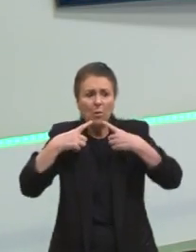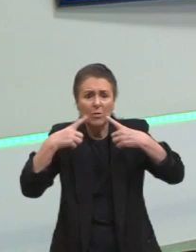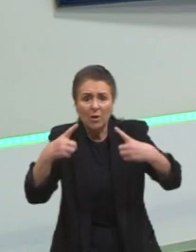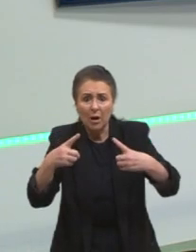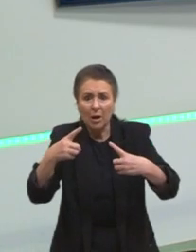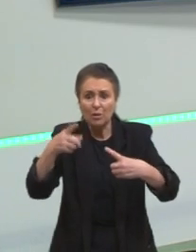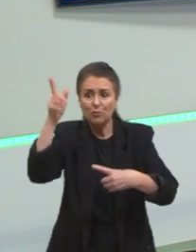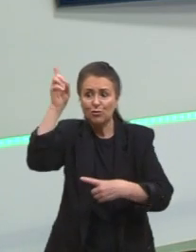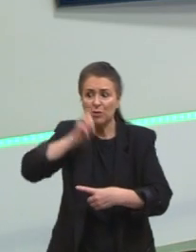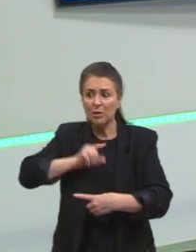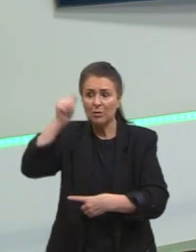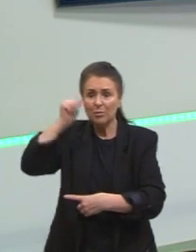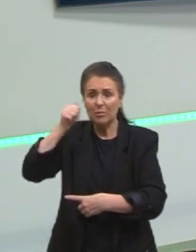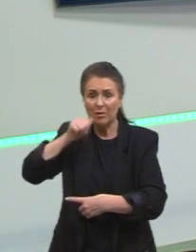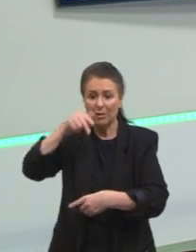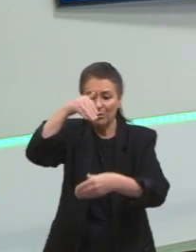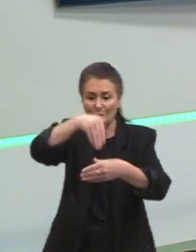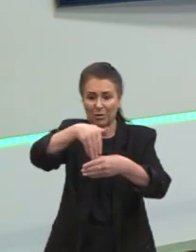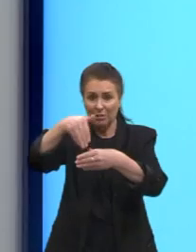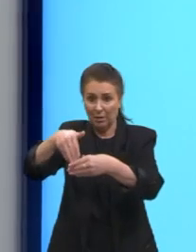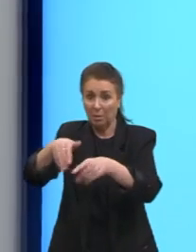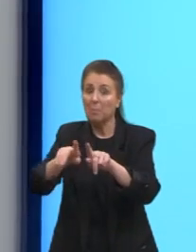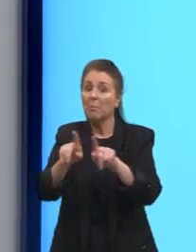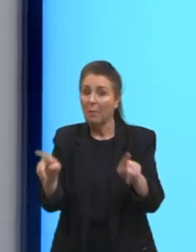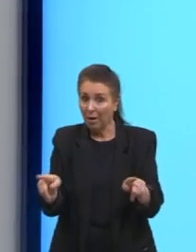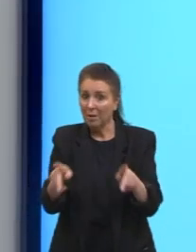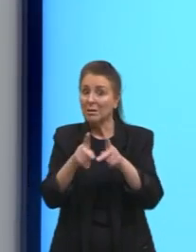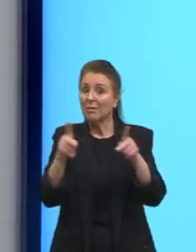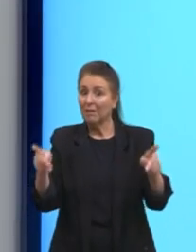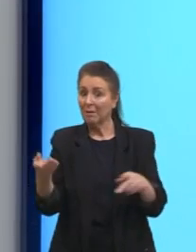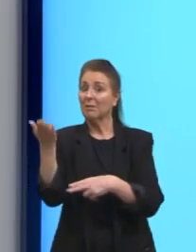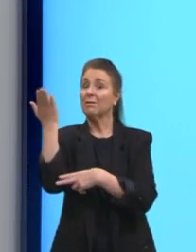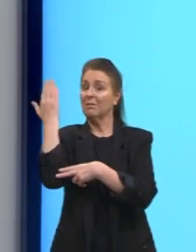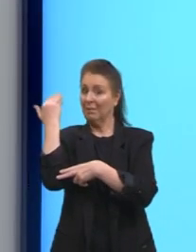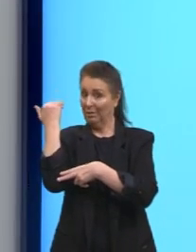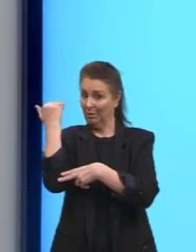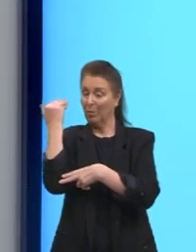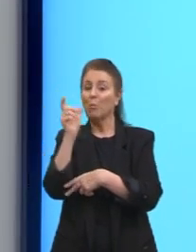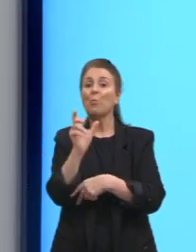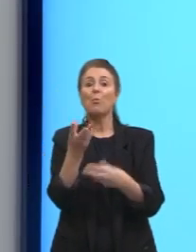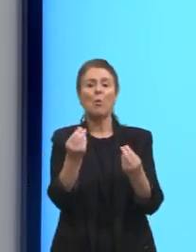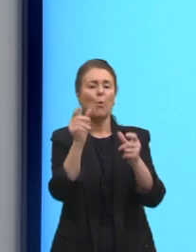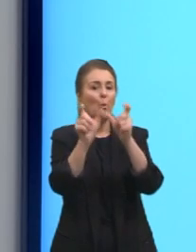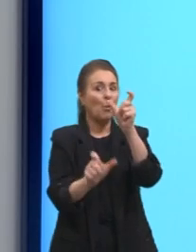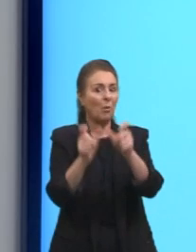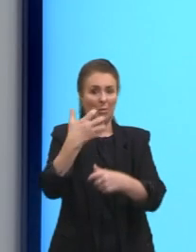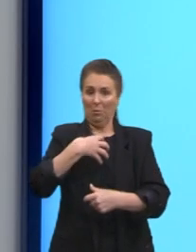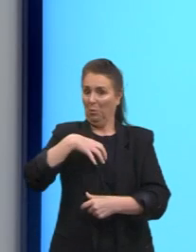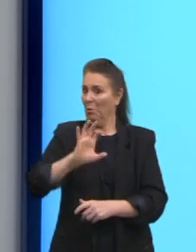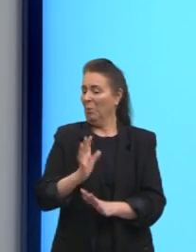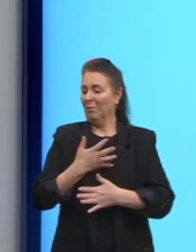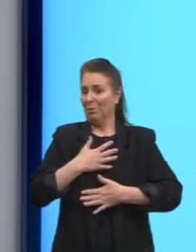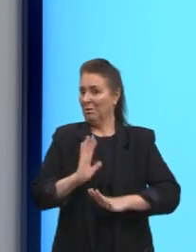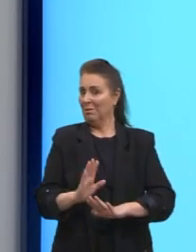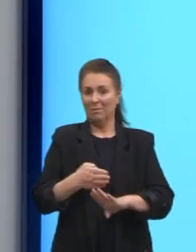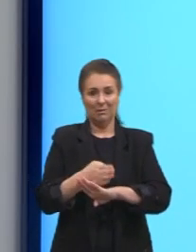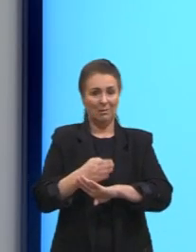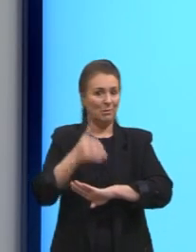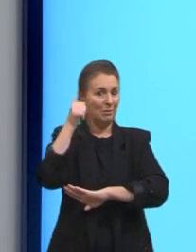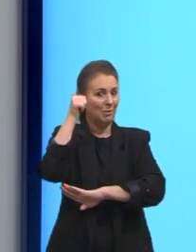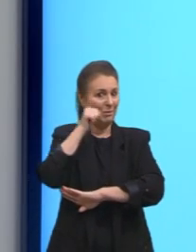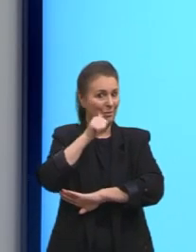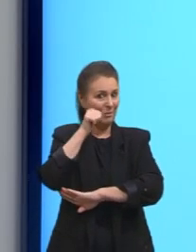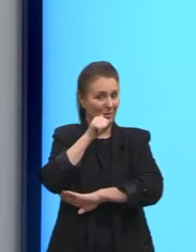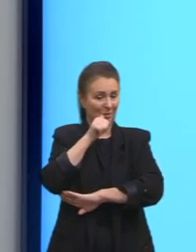voto? Mas, realmente, na época, isso causou muito rebuliço, muita gente foi contra isso aí. Mas não parece tão